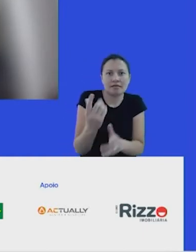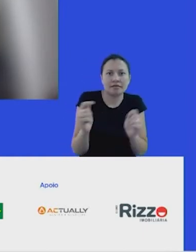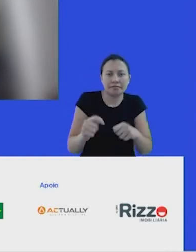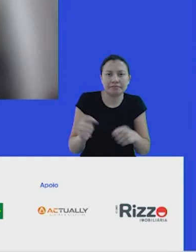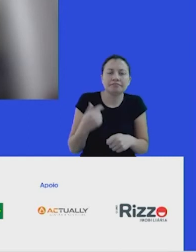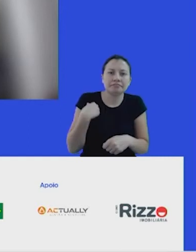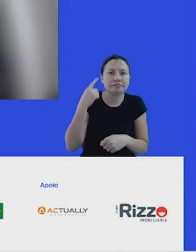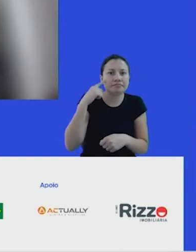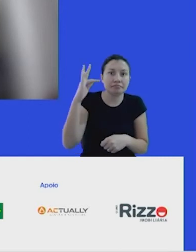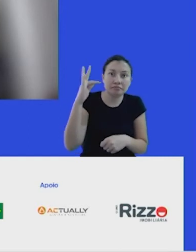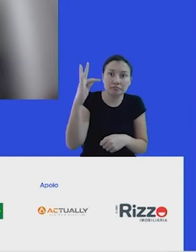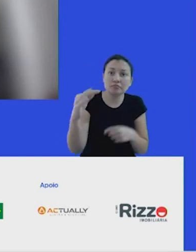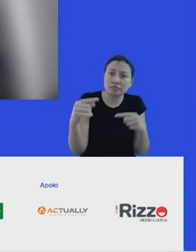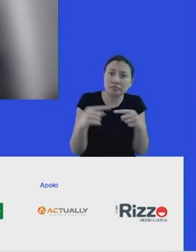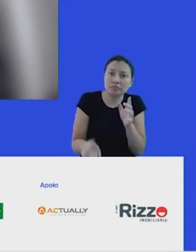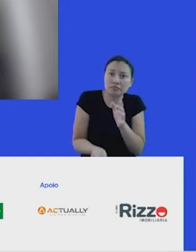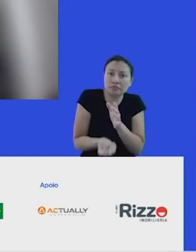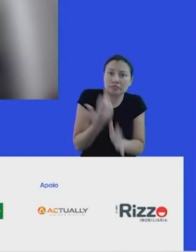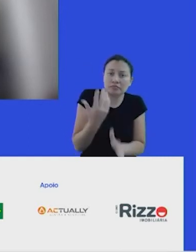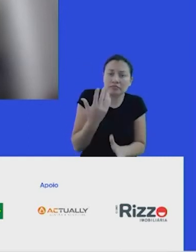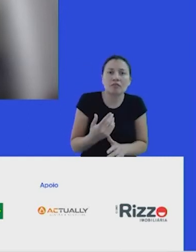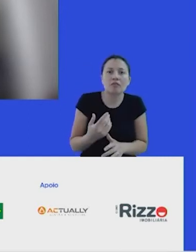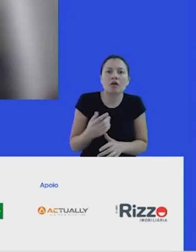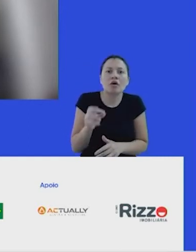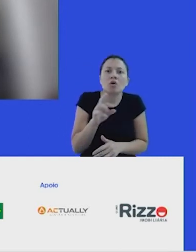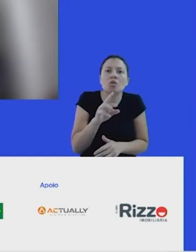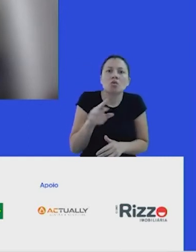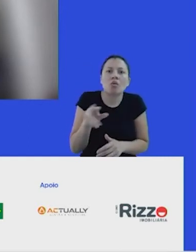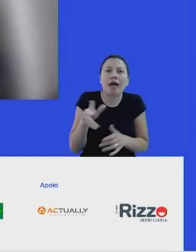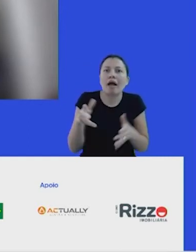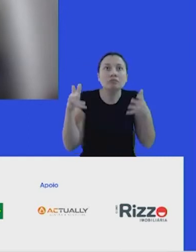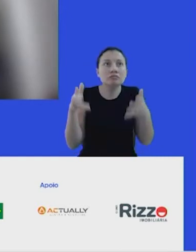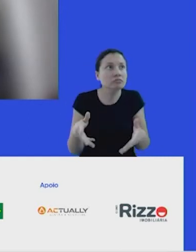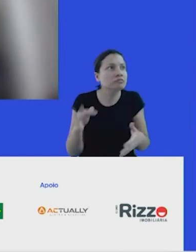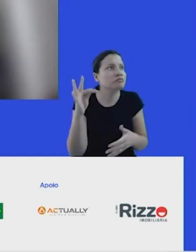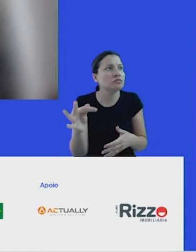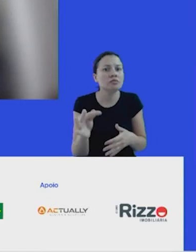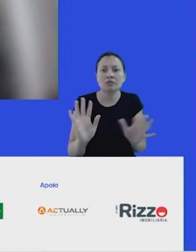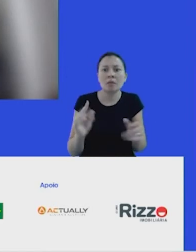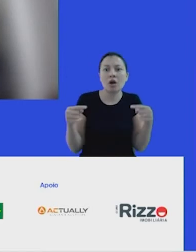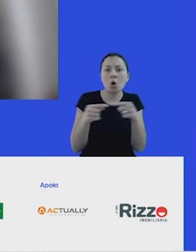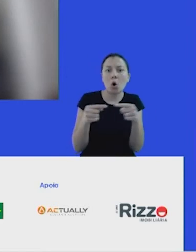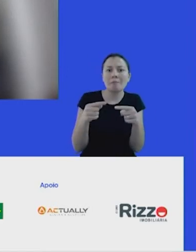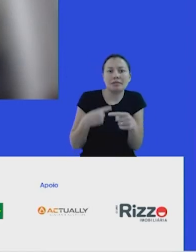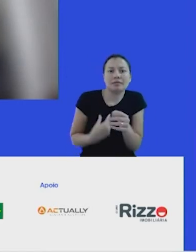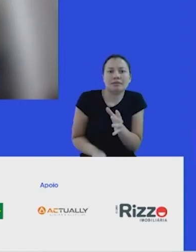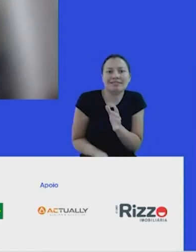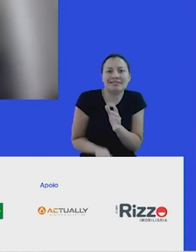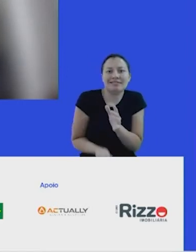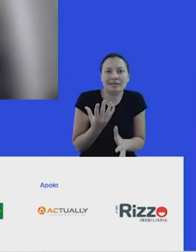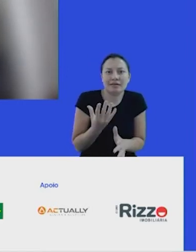cocriação. O futuro não é algo que chega. O futuro é algo que se cocria lentamente e de repente.